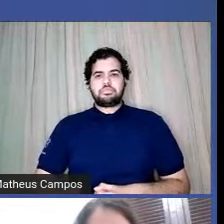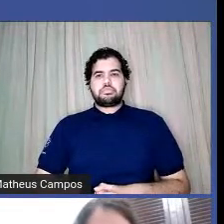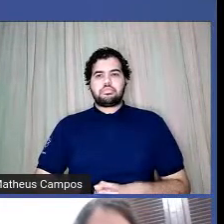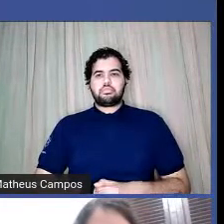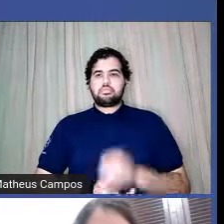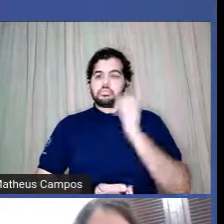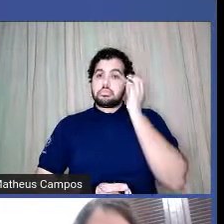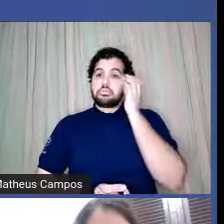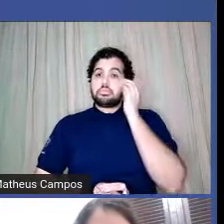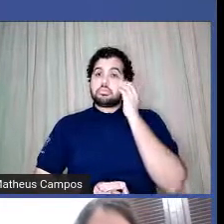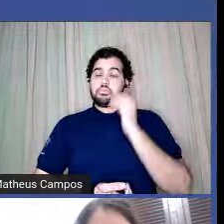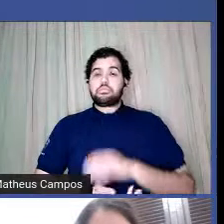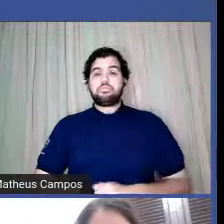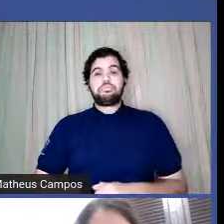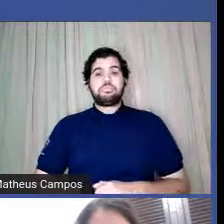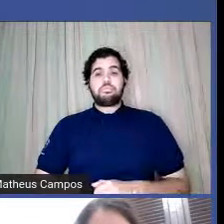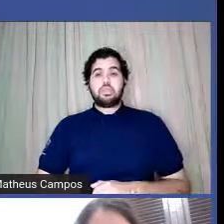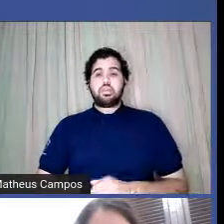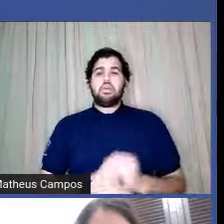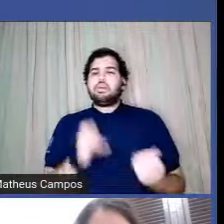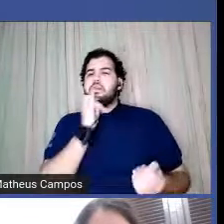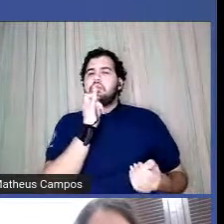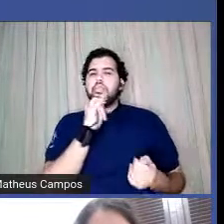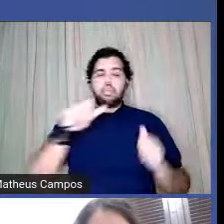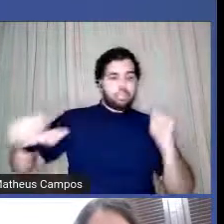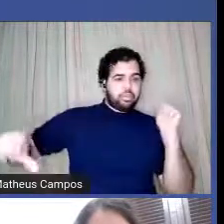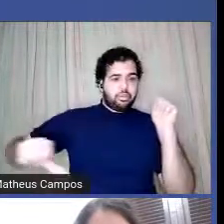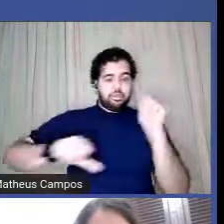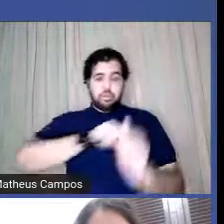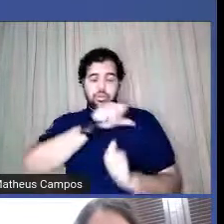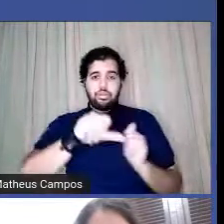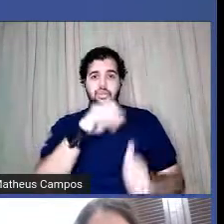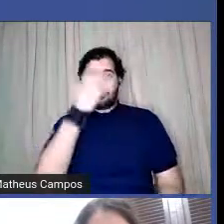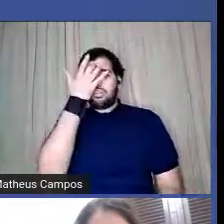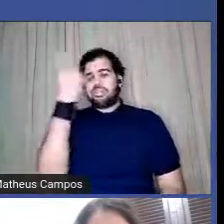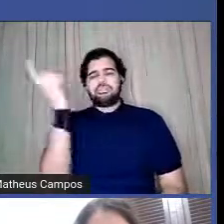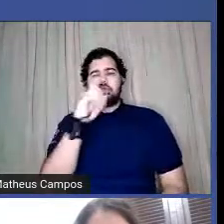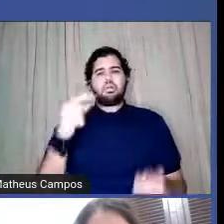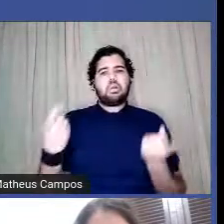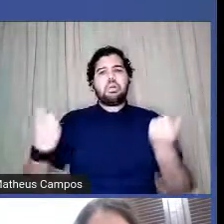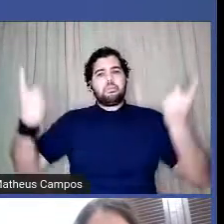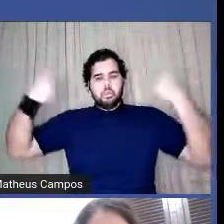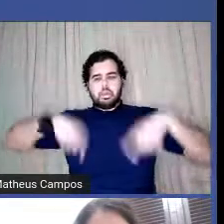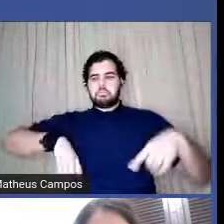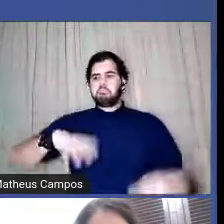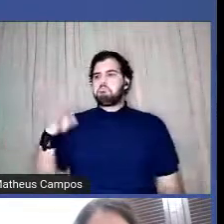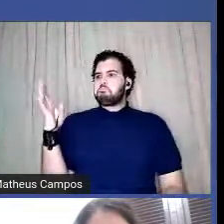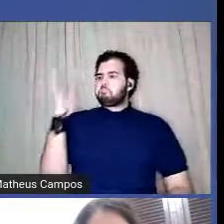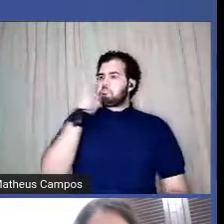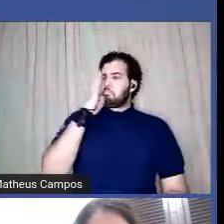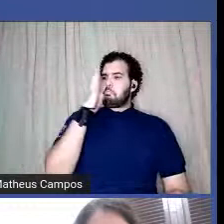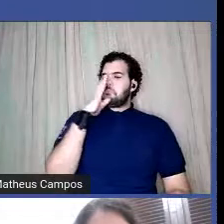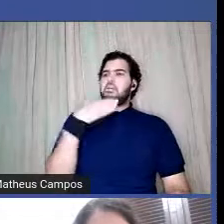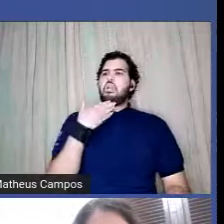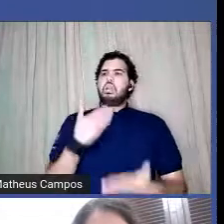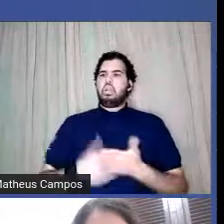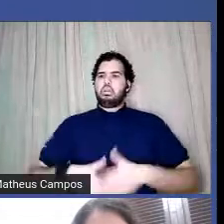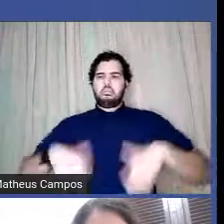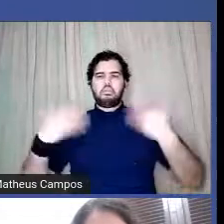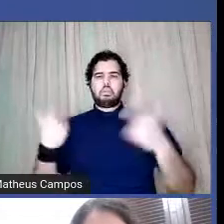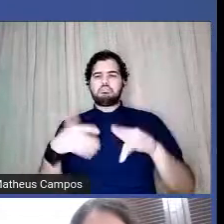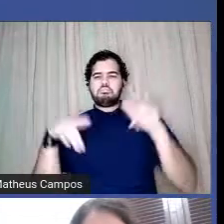Me despir das vestes nunca foi fácil. Quando meu corpo é admirado, hipersexualizado,